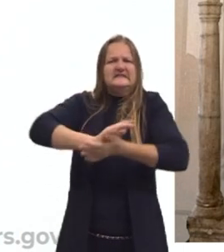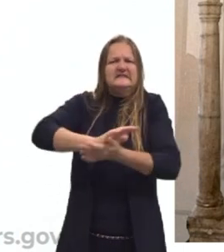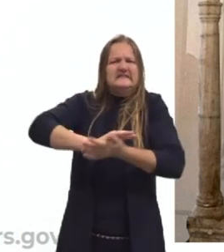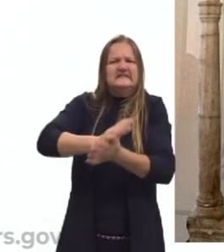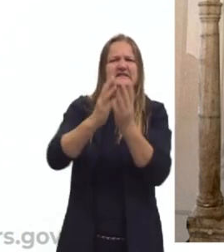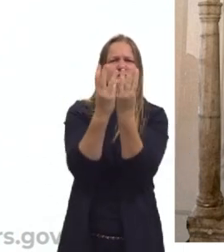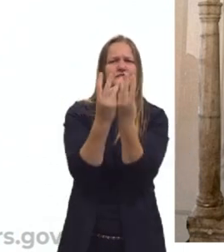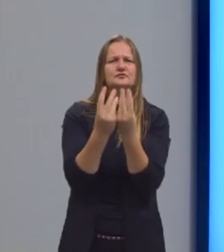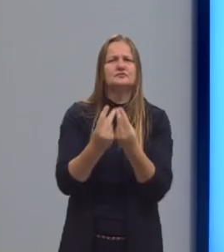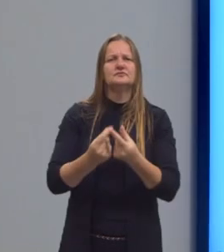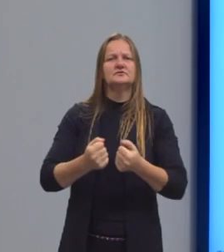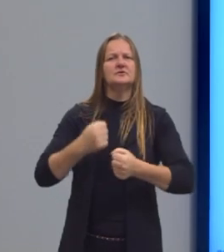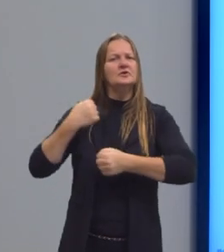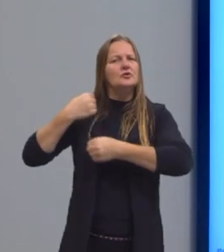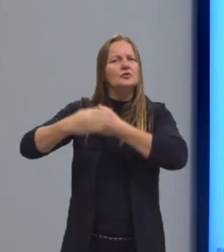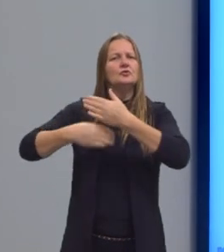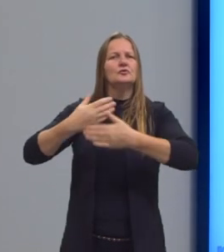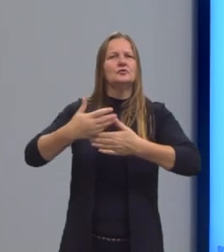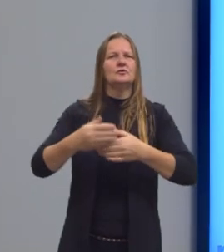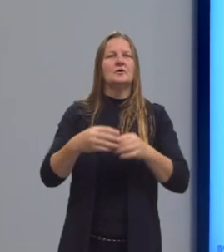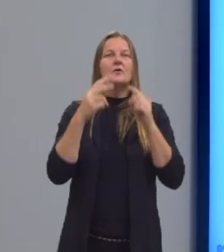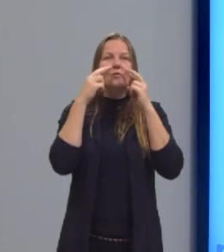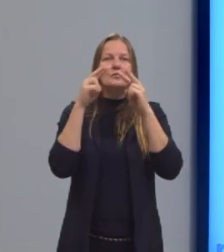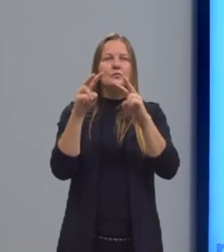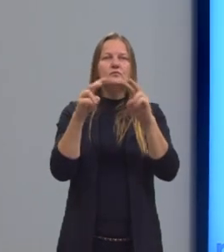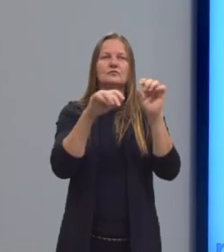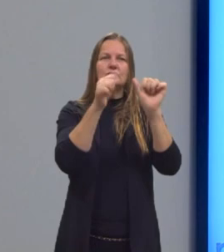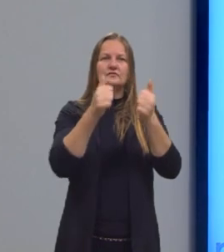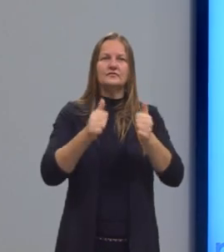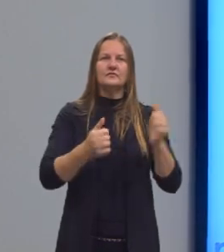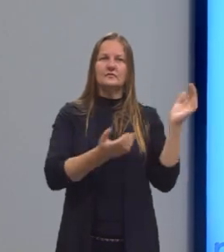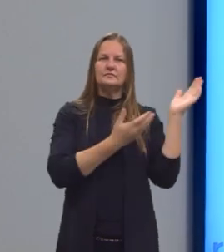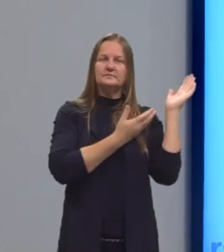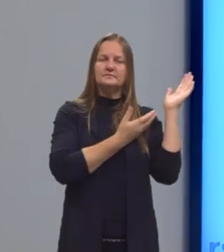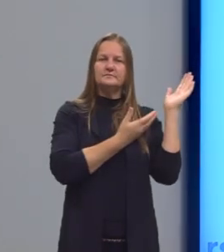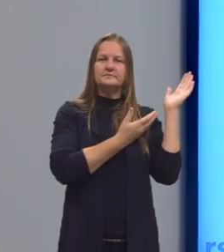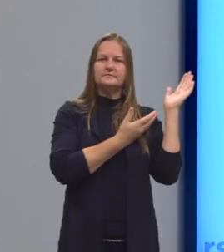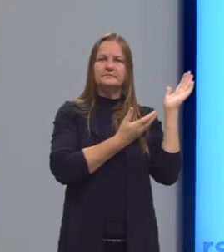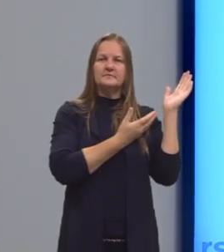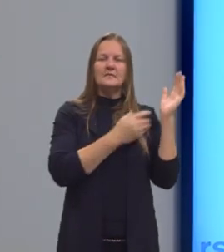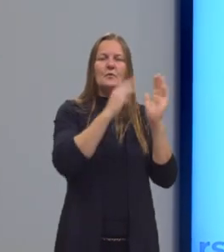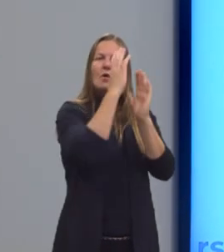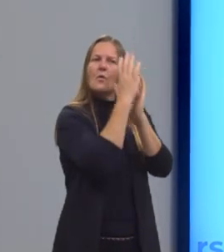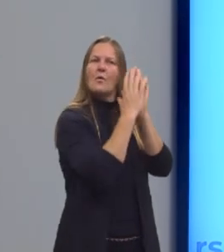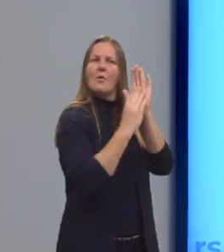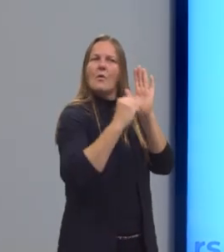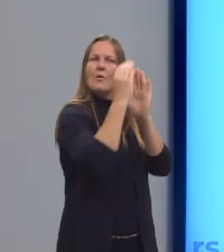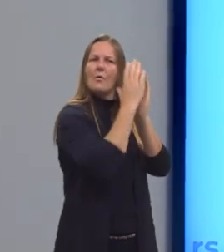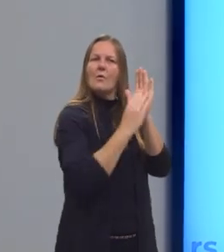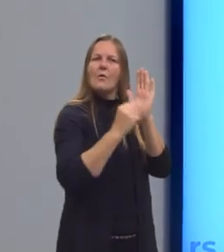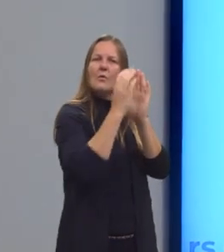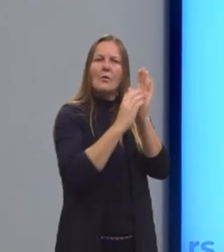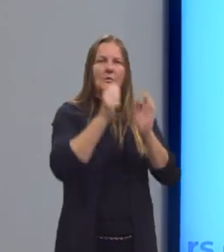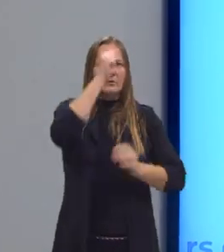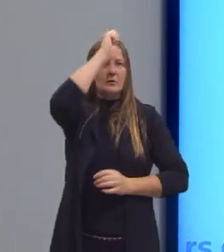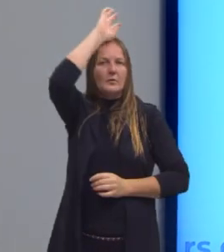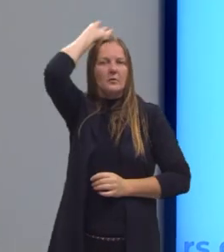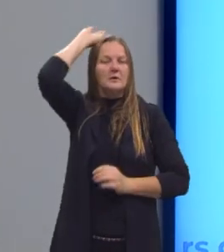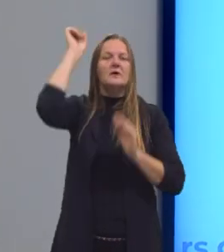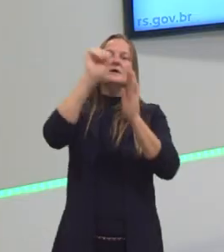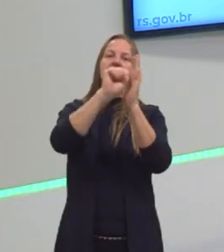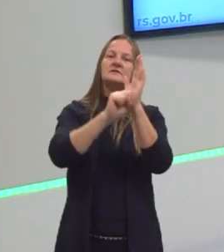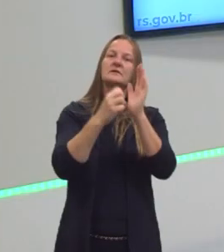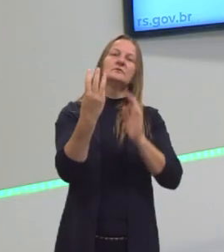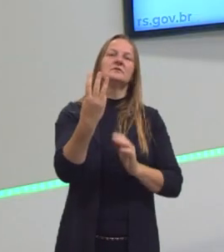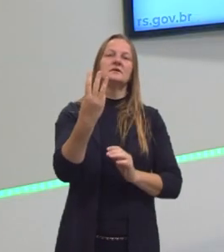ao longo do tempo. Essa que vocês estão vendo na imagem, ela é uma cópia romana do século III antes de